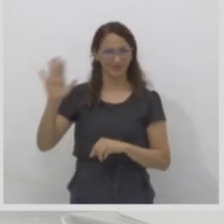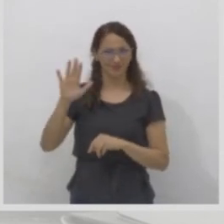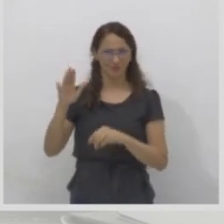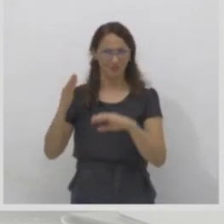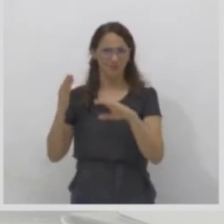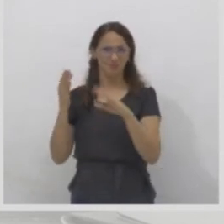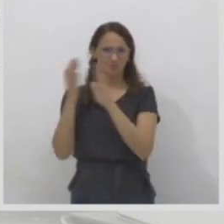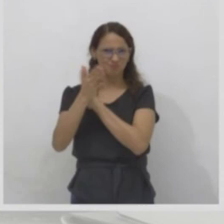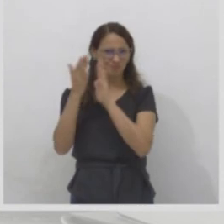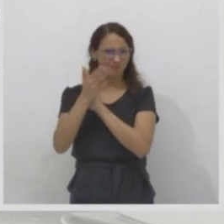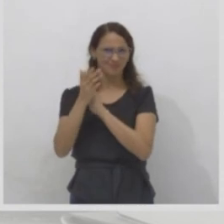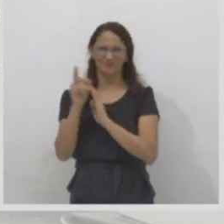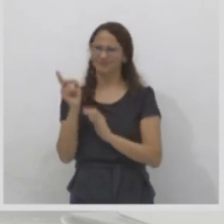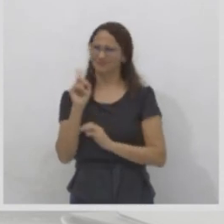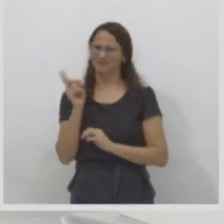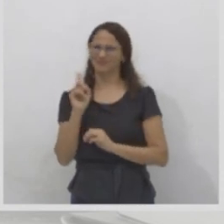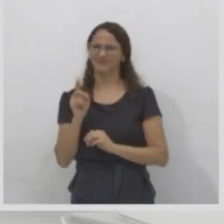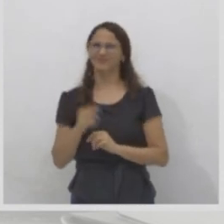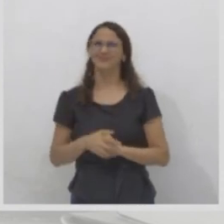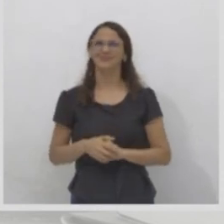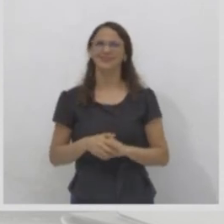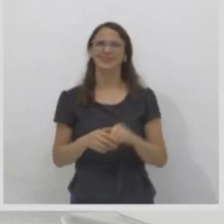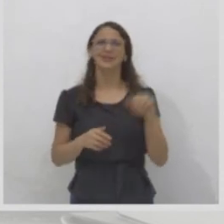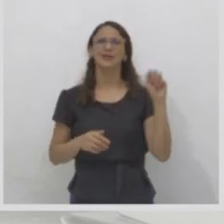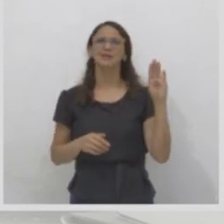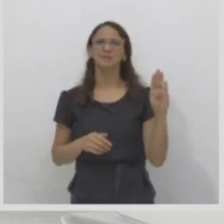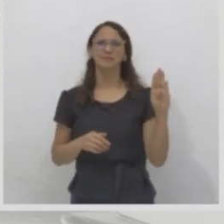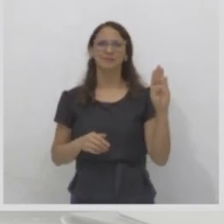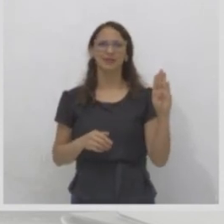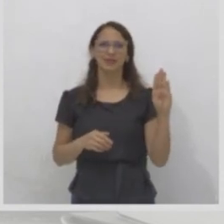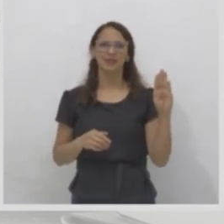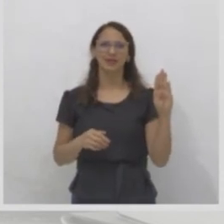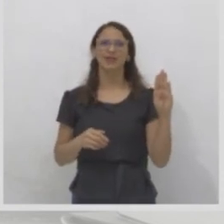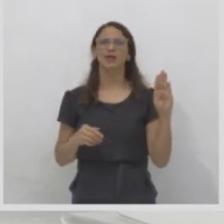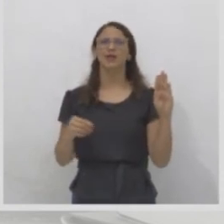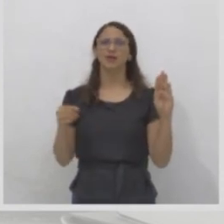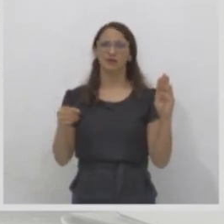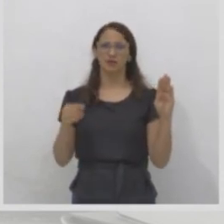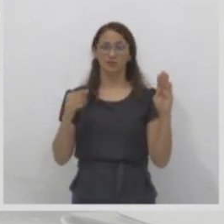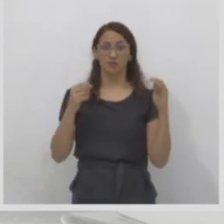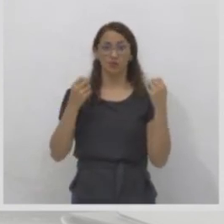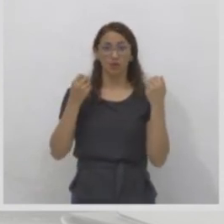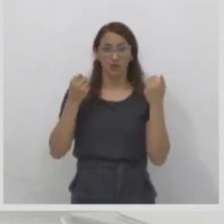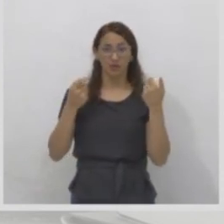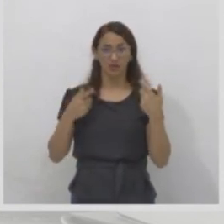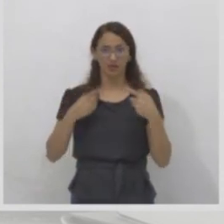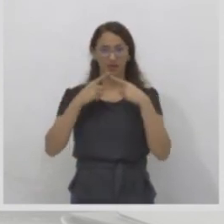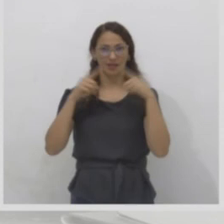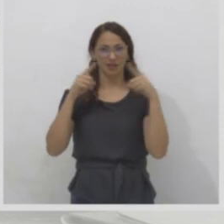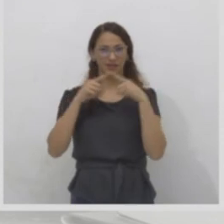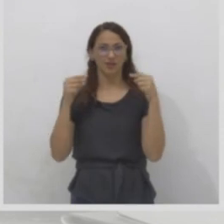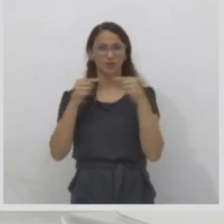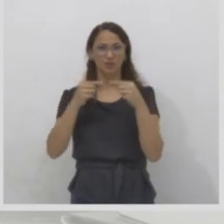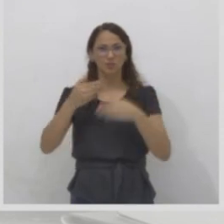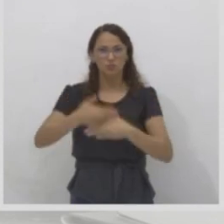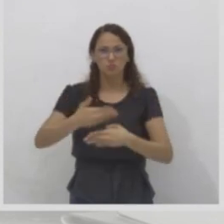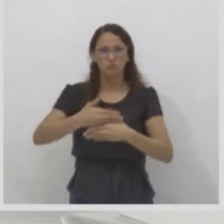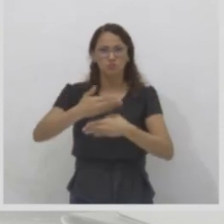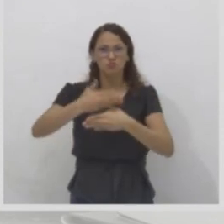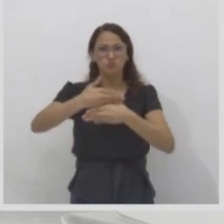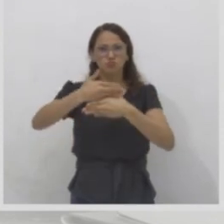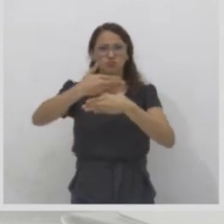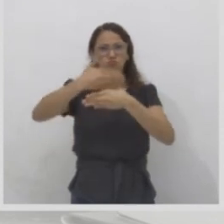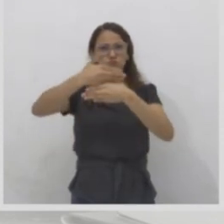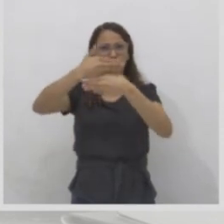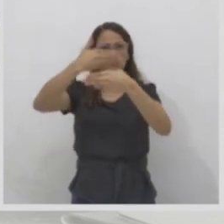a letra A. letra B ironiza o muro de contenção à imigração mexicana dos Estados Unidos? A